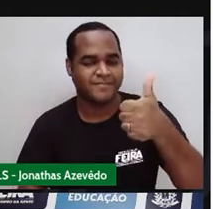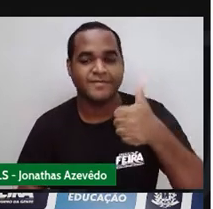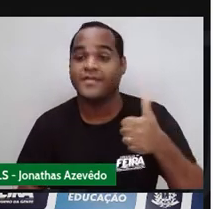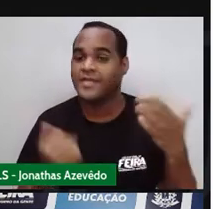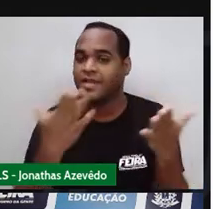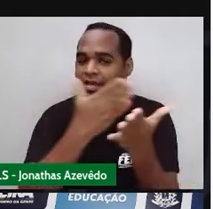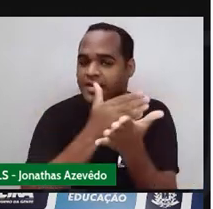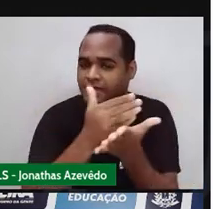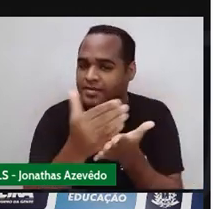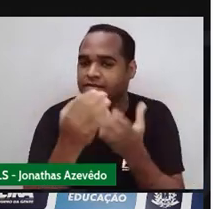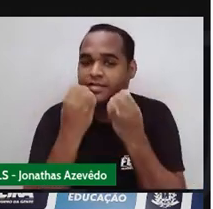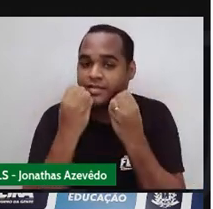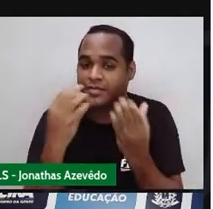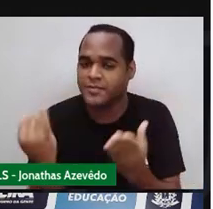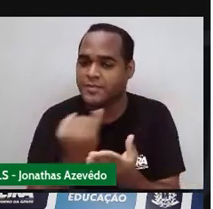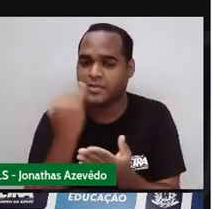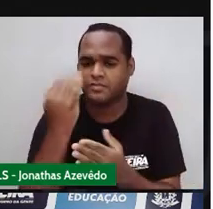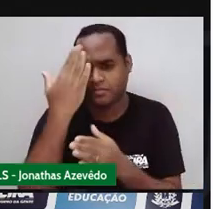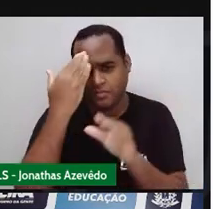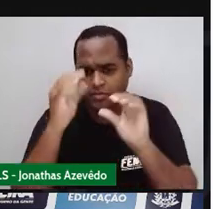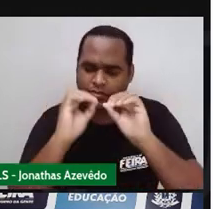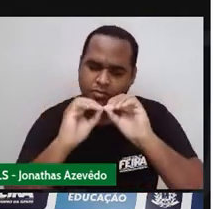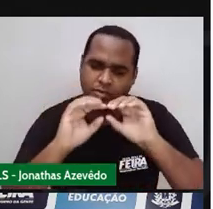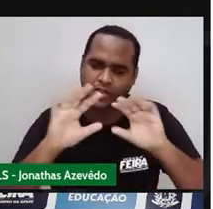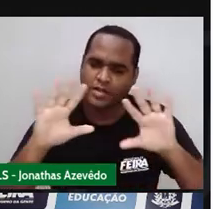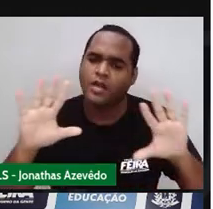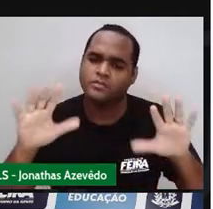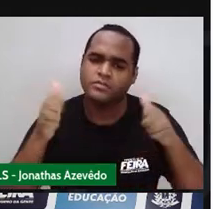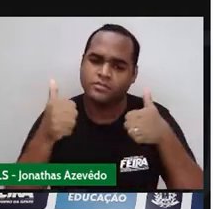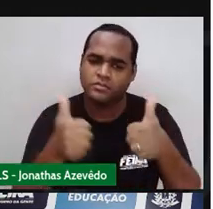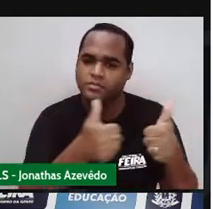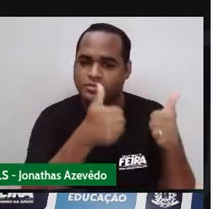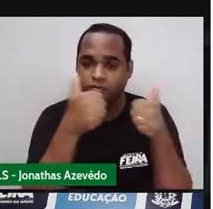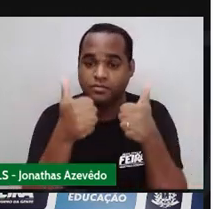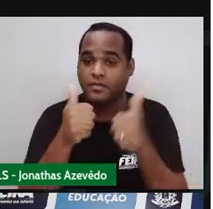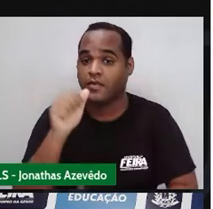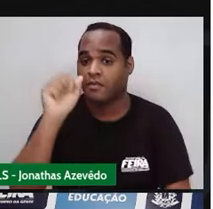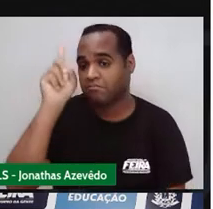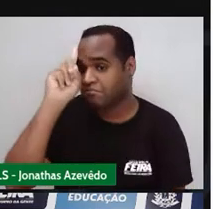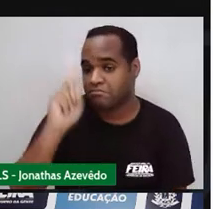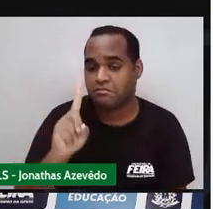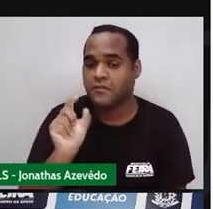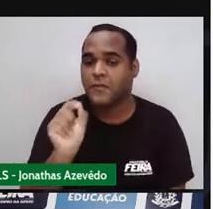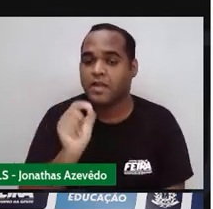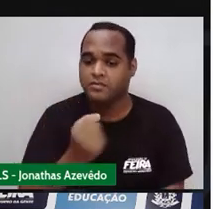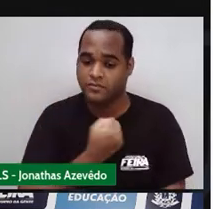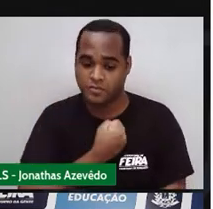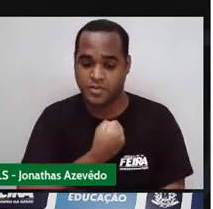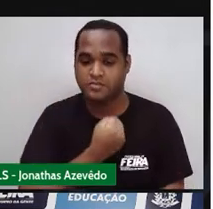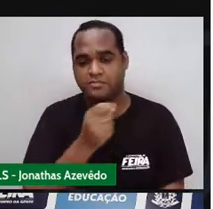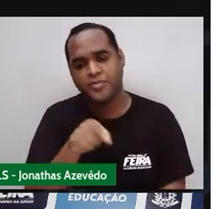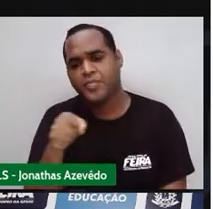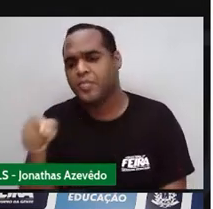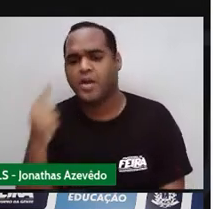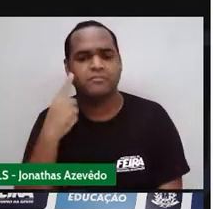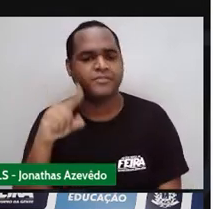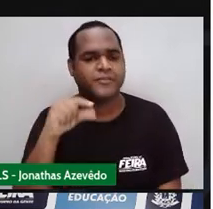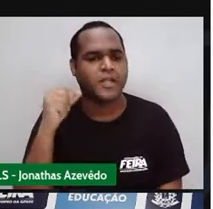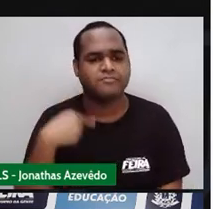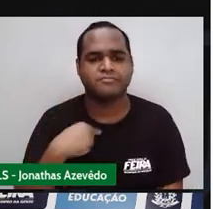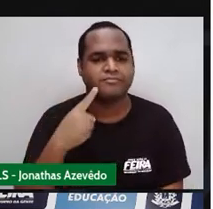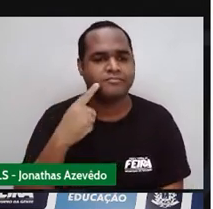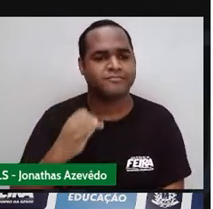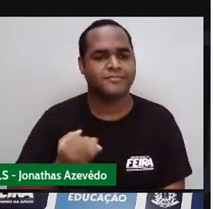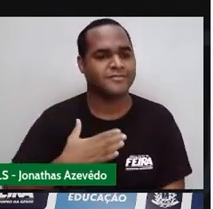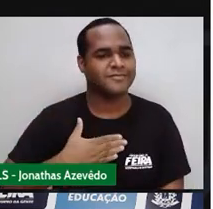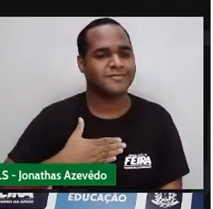já, quero deixar claro que eu não sei quais são os números que o Jonatas vai escolher, eu não sei,